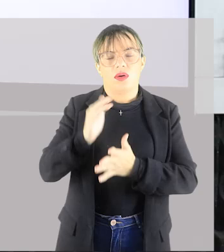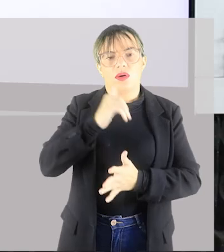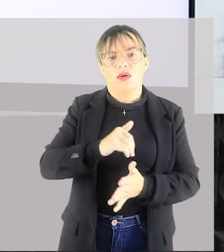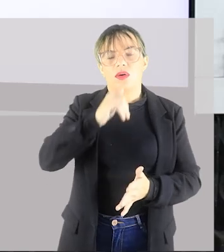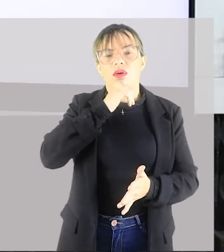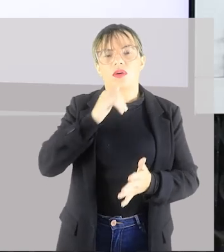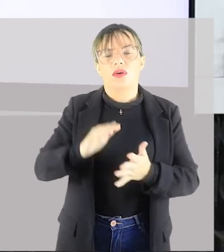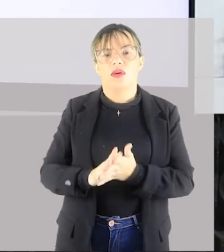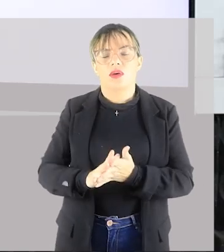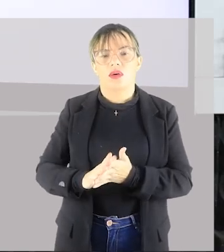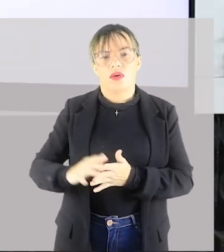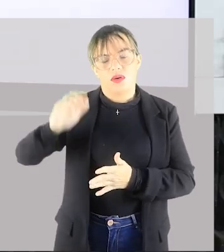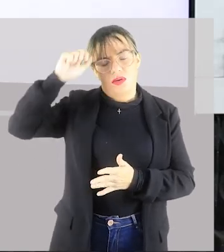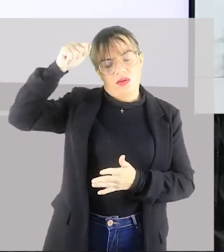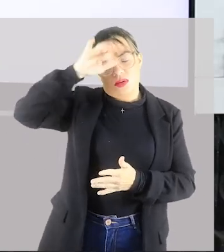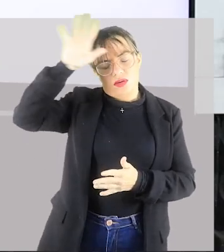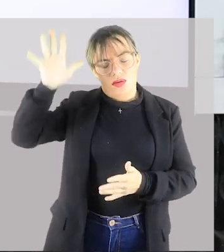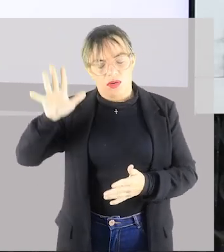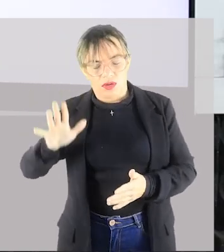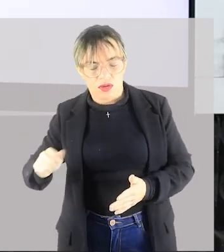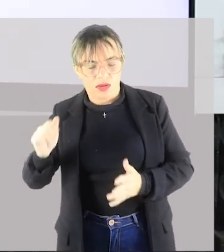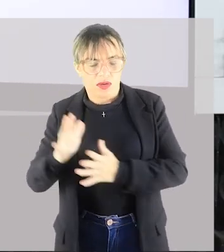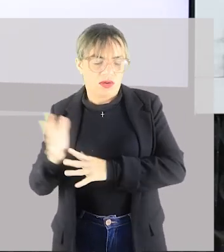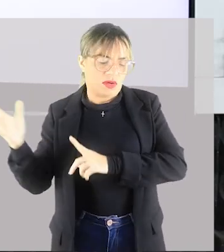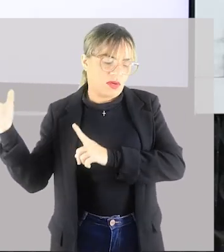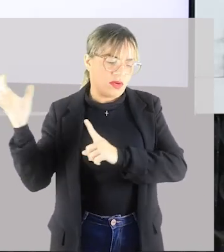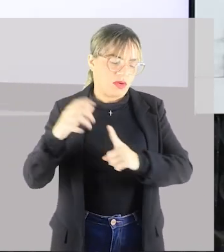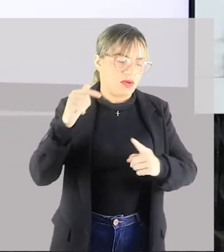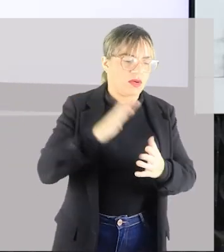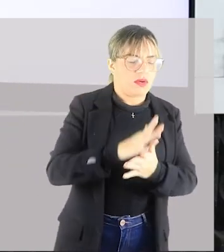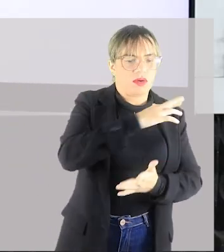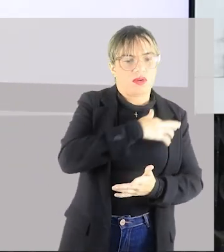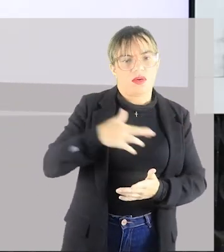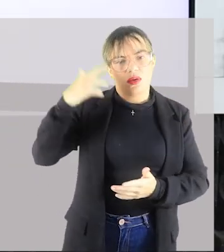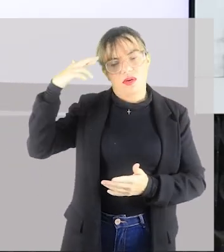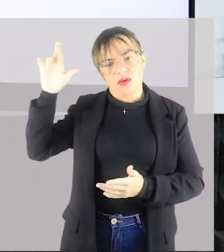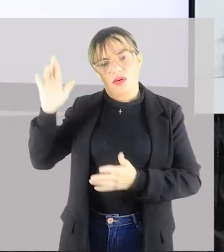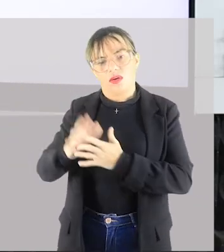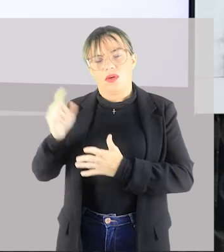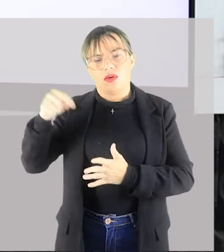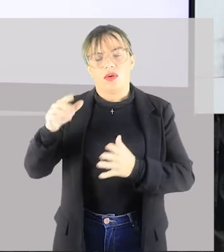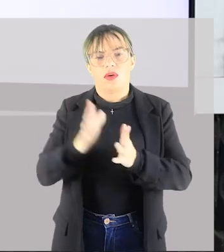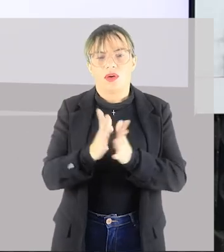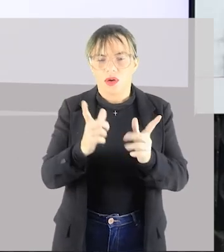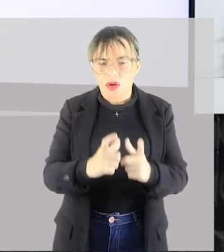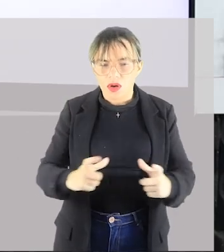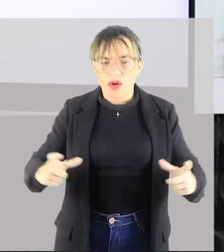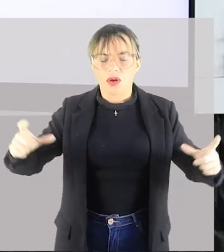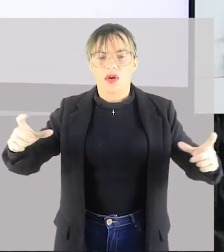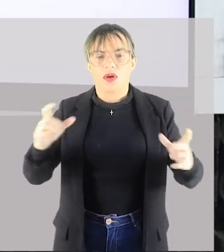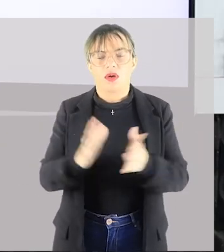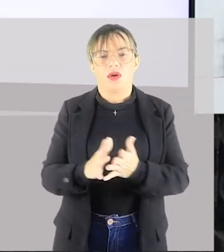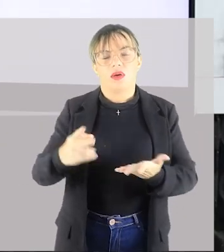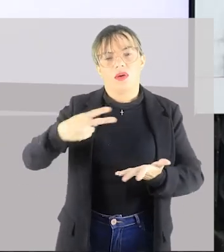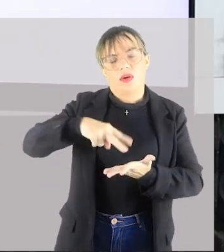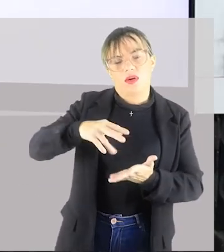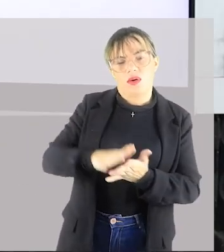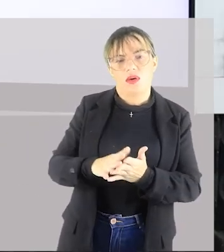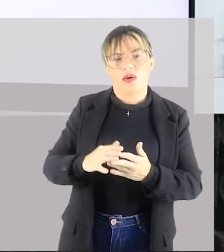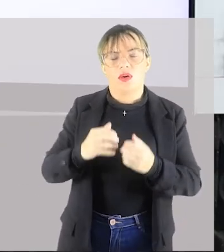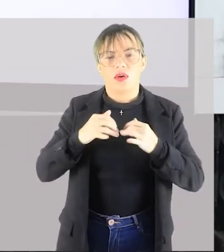as danças afrodescendentes, que têm um teor religioso muito grande nas suas